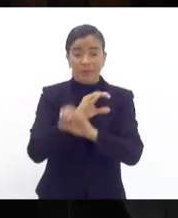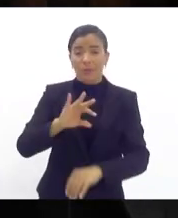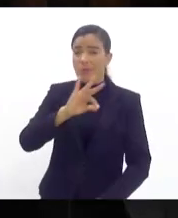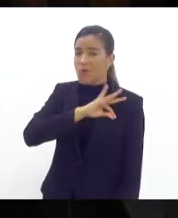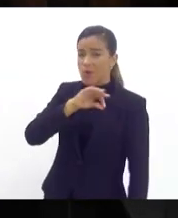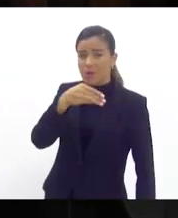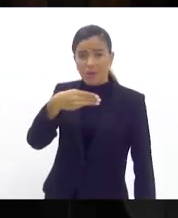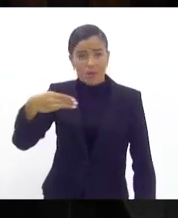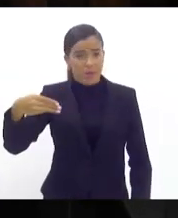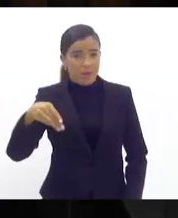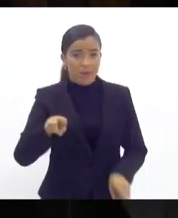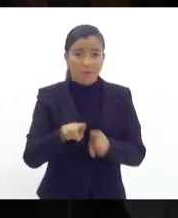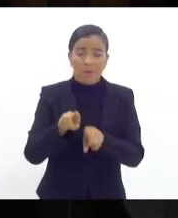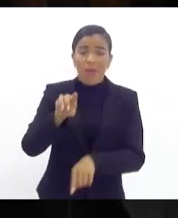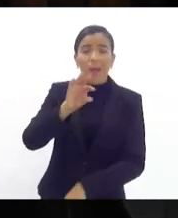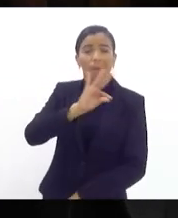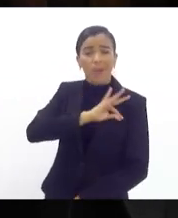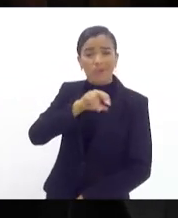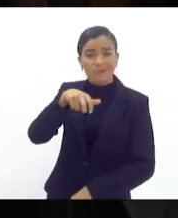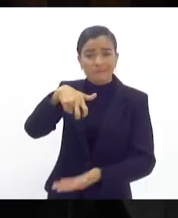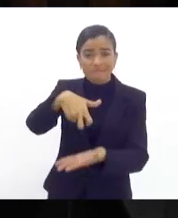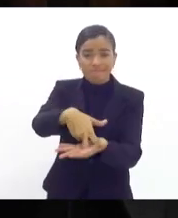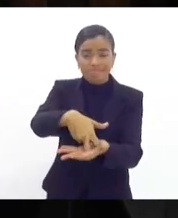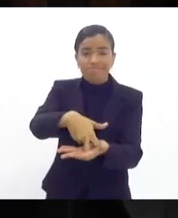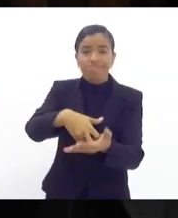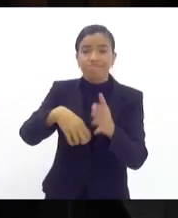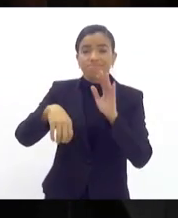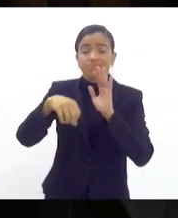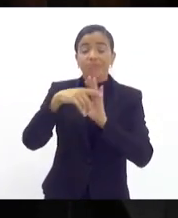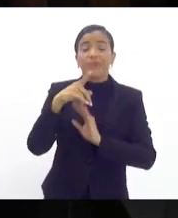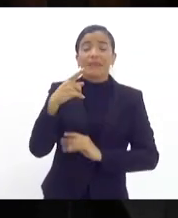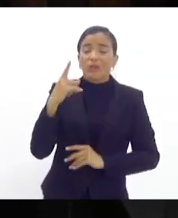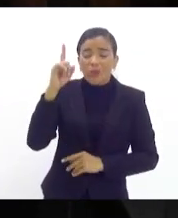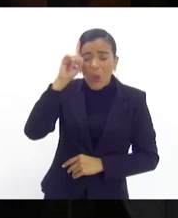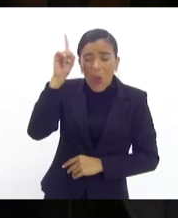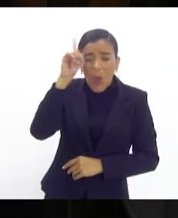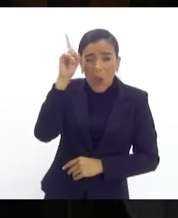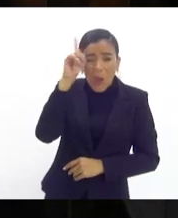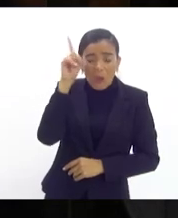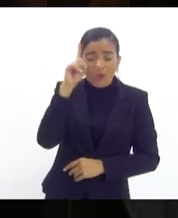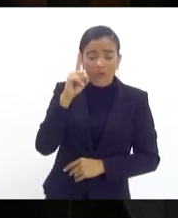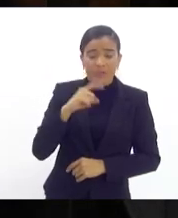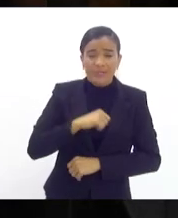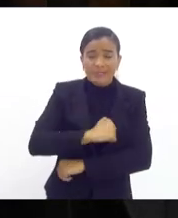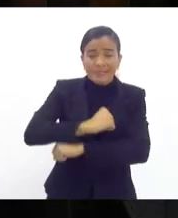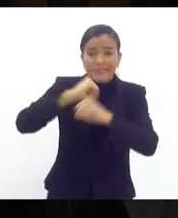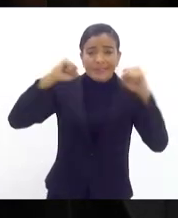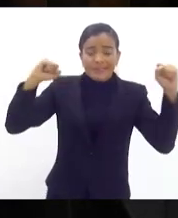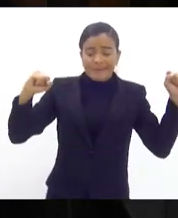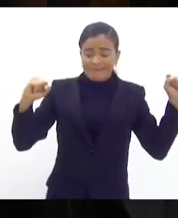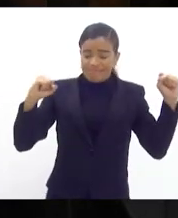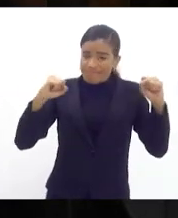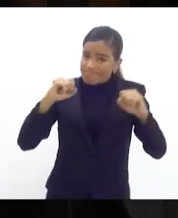Polícia Militar e da Polícia Penal, que todos os dias saem de casa para enfrentar o crime organizado, para defender a